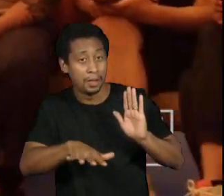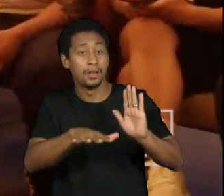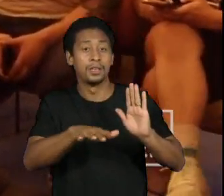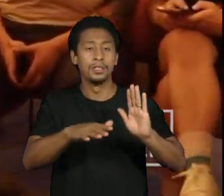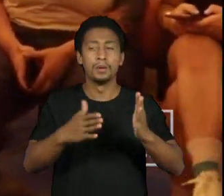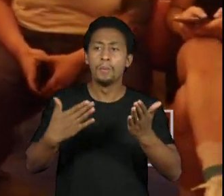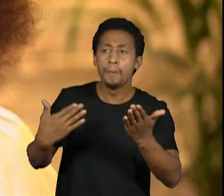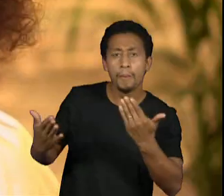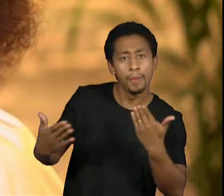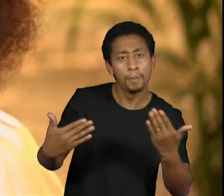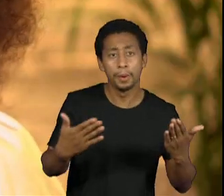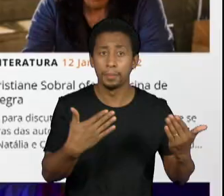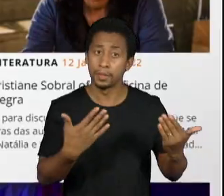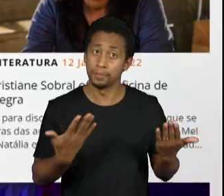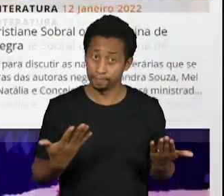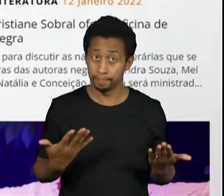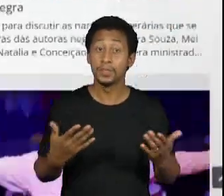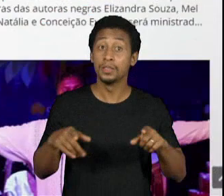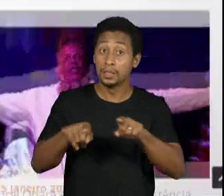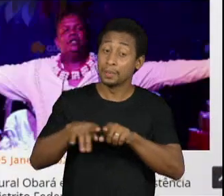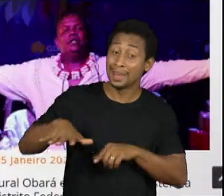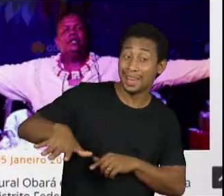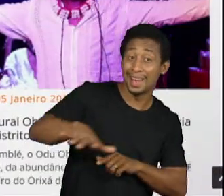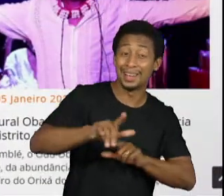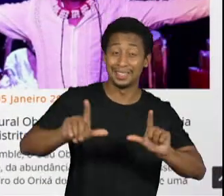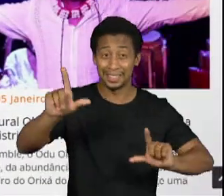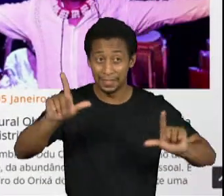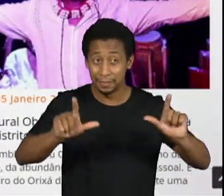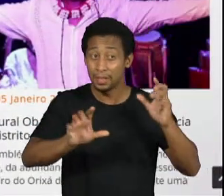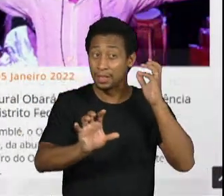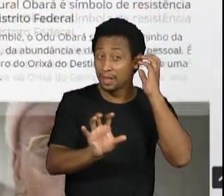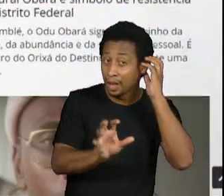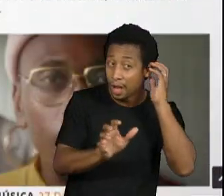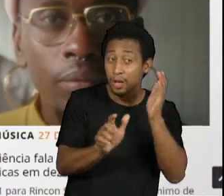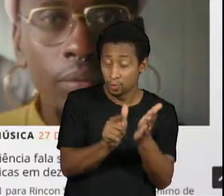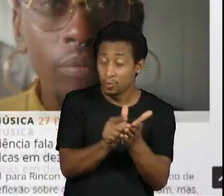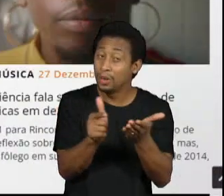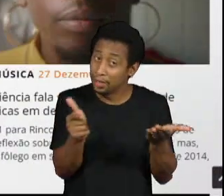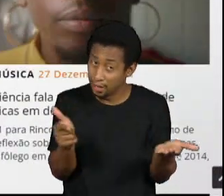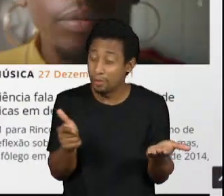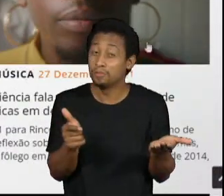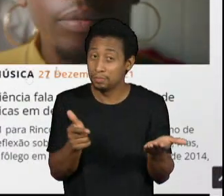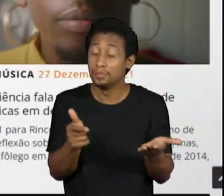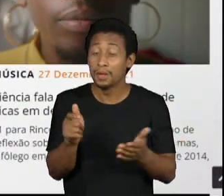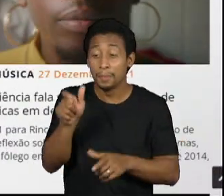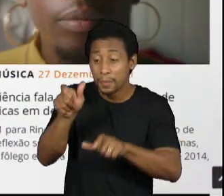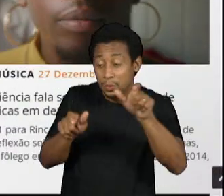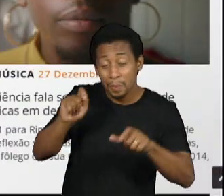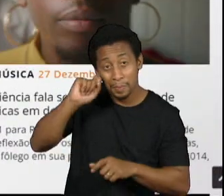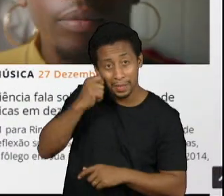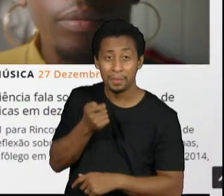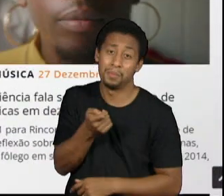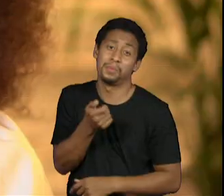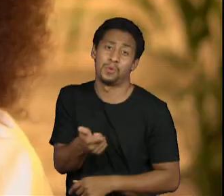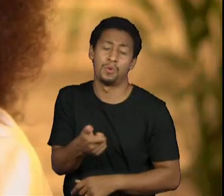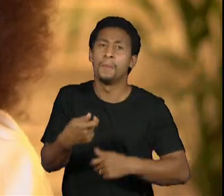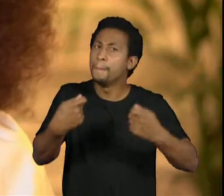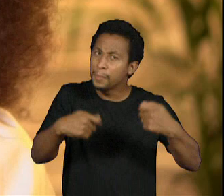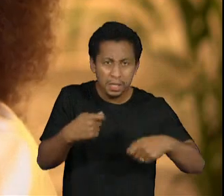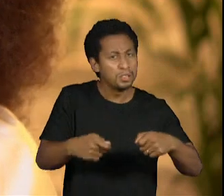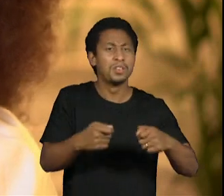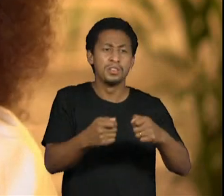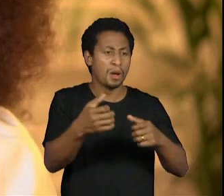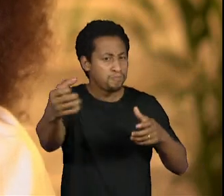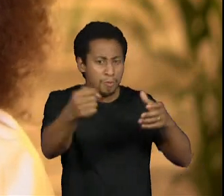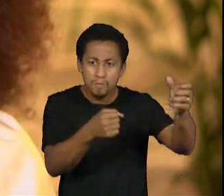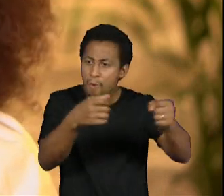em especial dentro da imprensa. Colocar pretos e pretas em todos os lugares, assim, né? Não dá para continuar